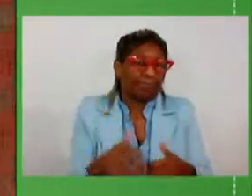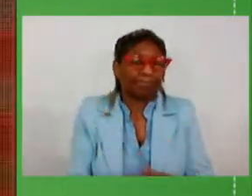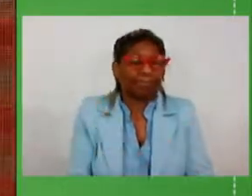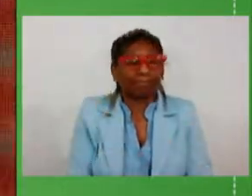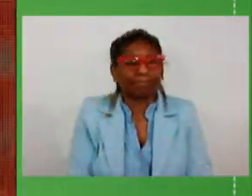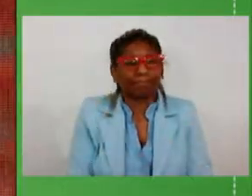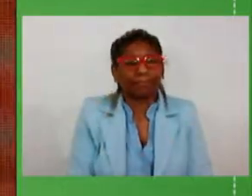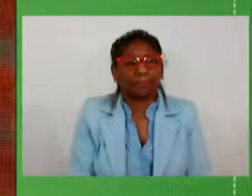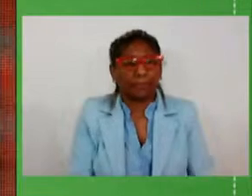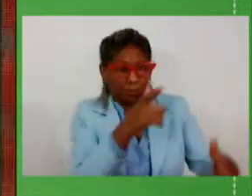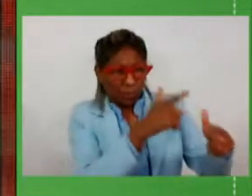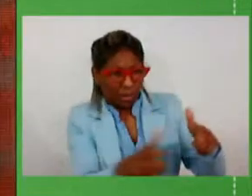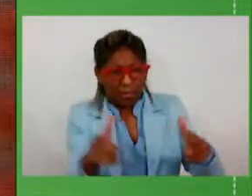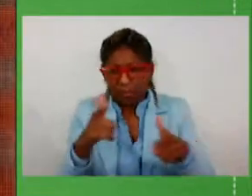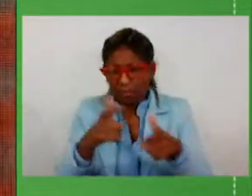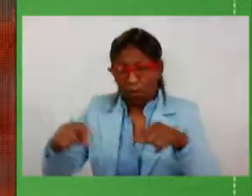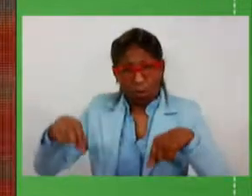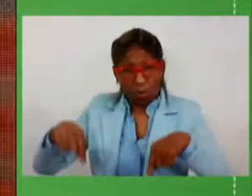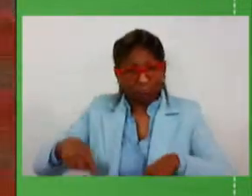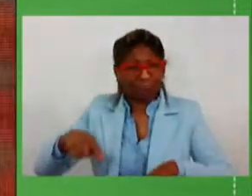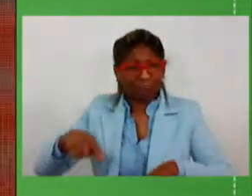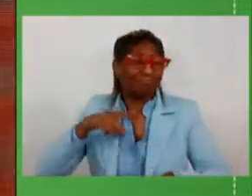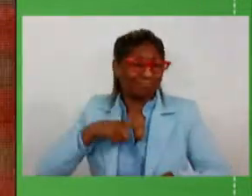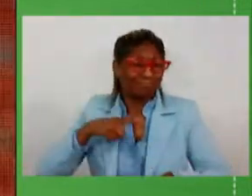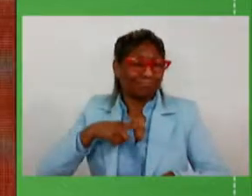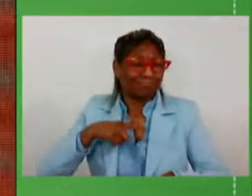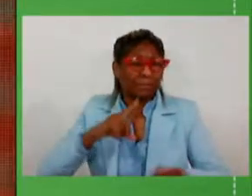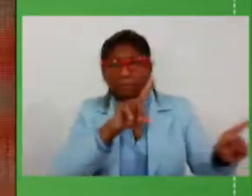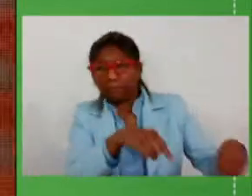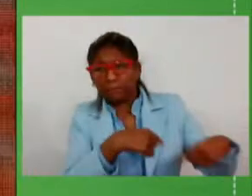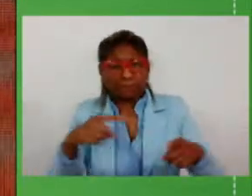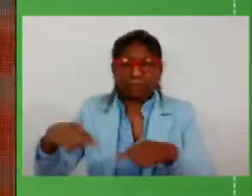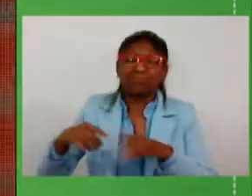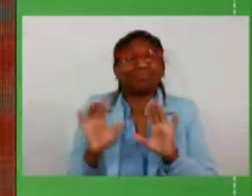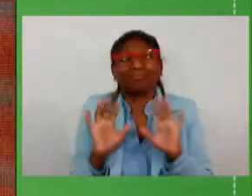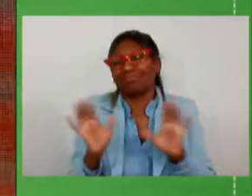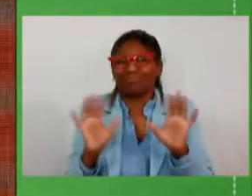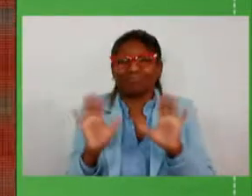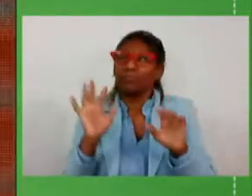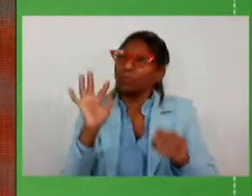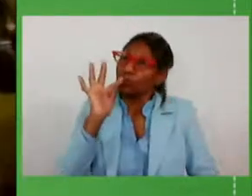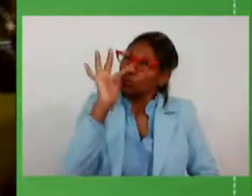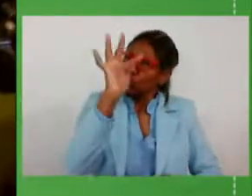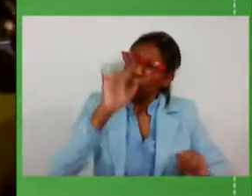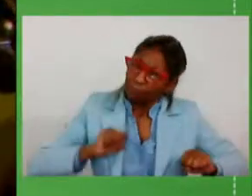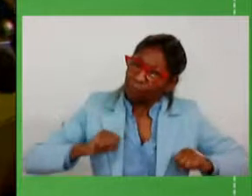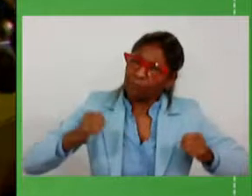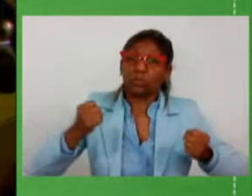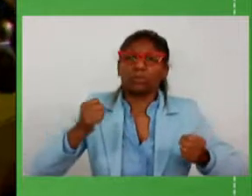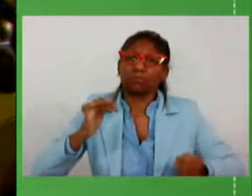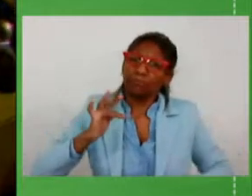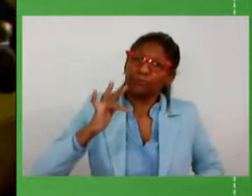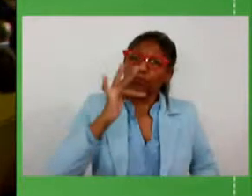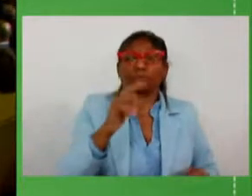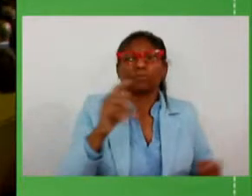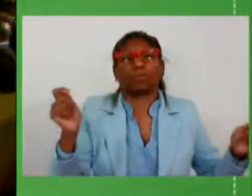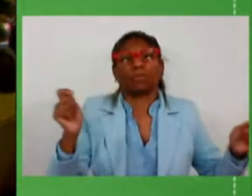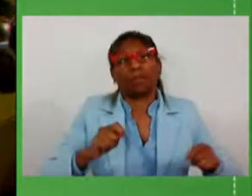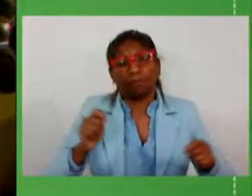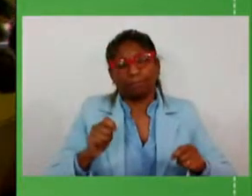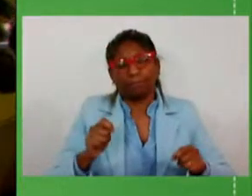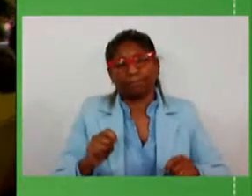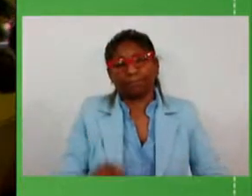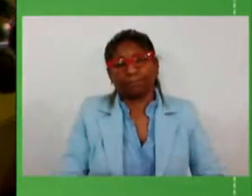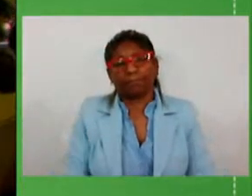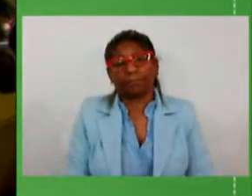problemas do presente simplesmente então atacar os problemas do presente com a força que eles devem ser enfrentados e ter